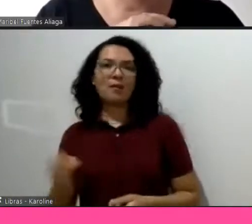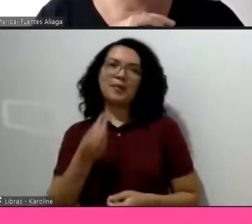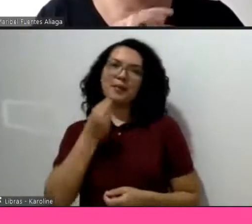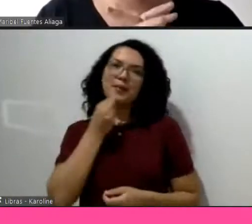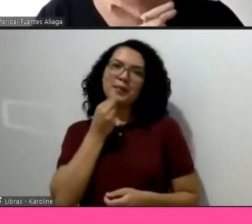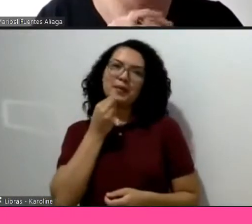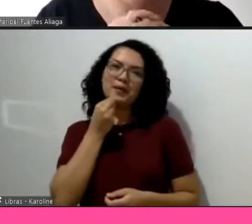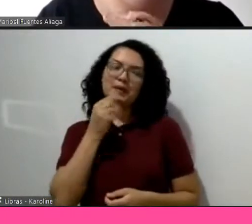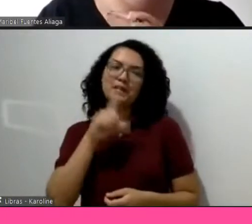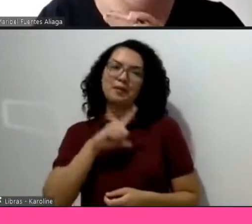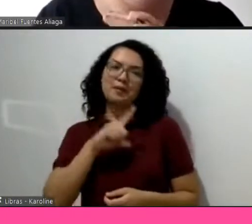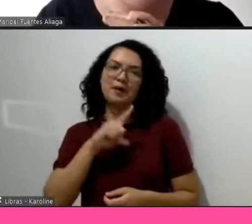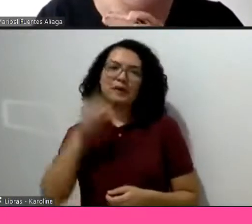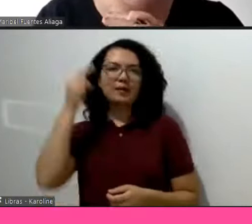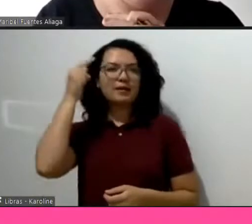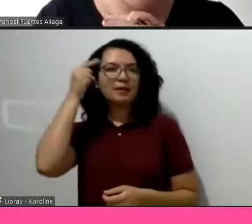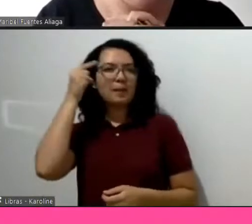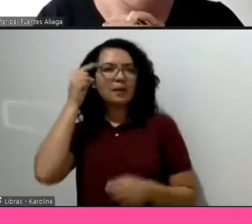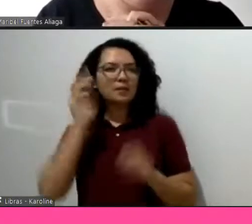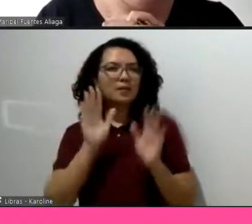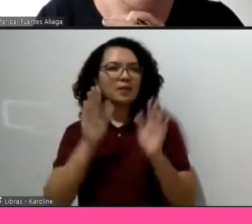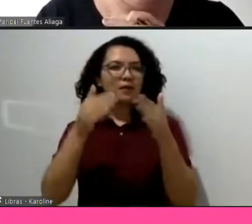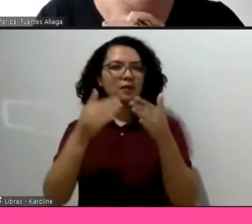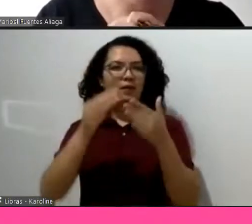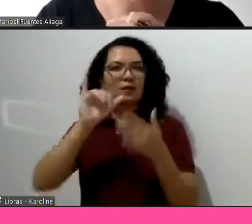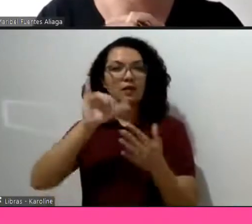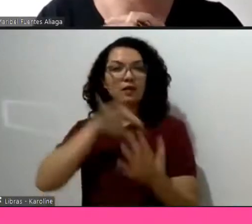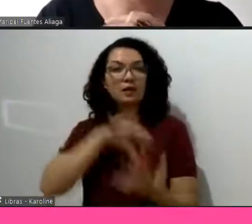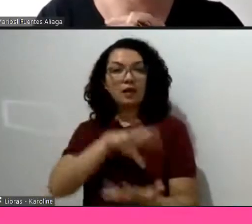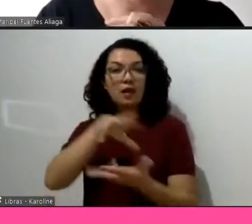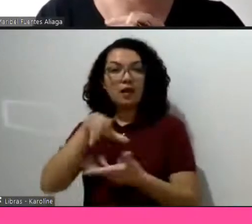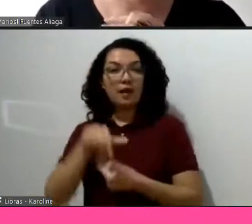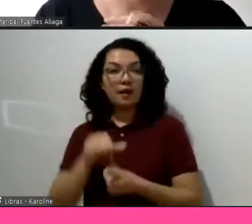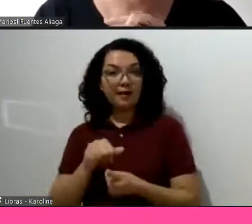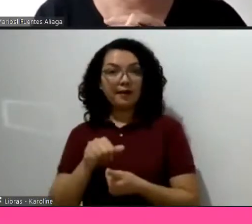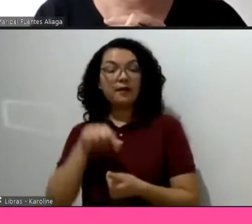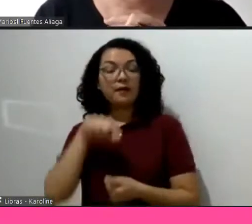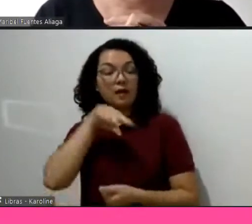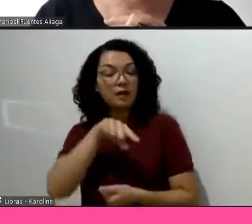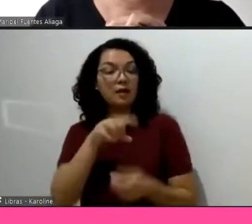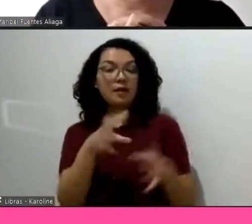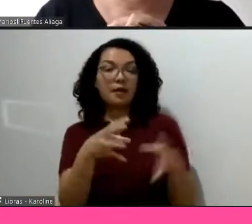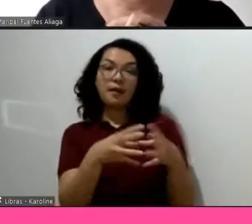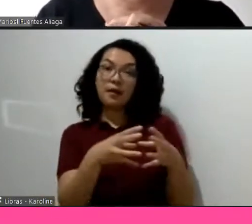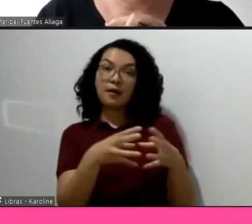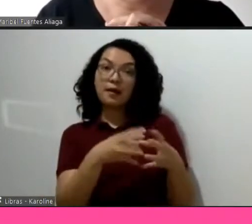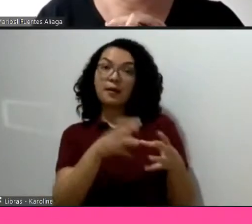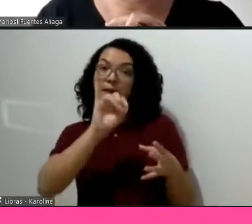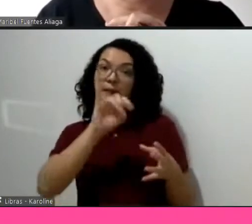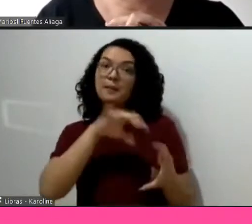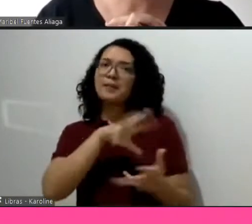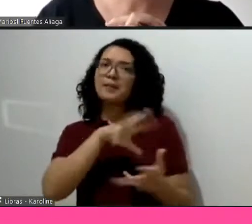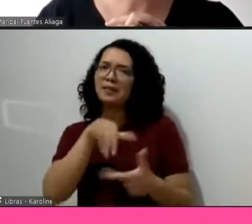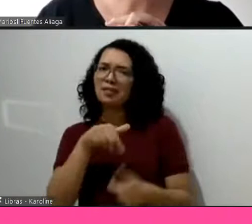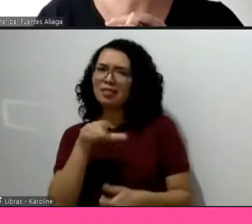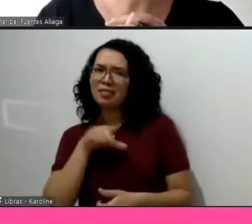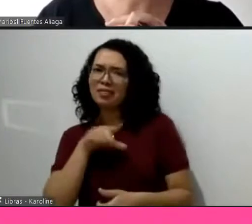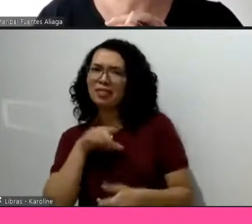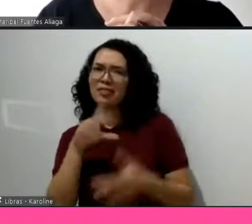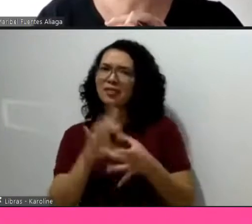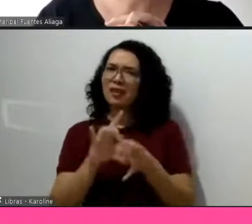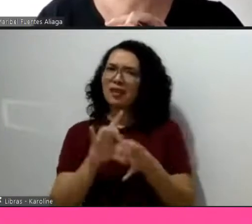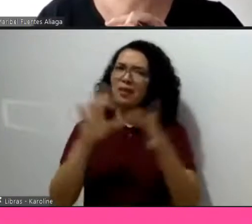pensamento mais internacional e mais autônomo. E é um organismo internacional, tem uma liberdade no certo ponto como organismo